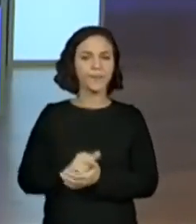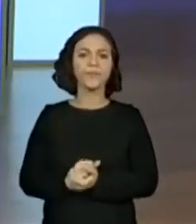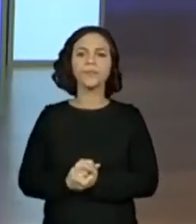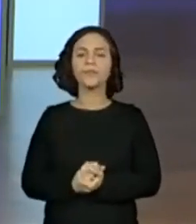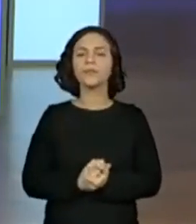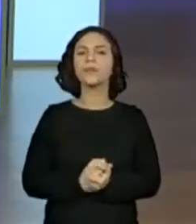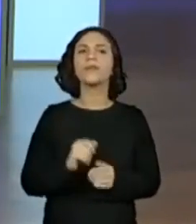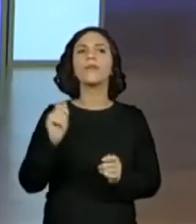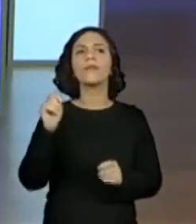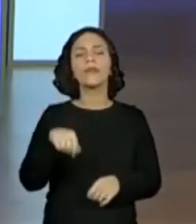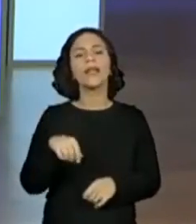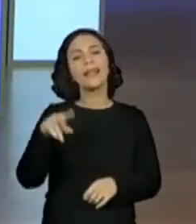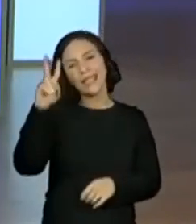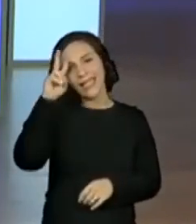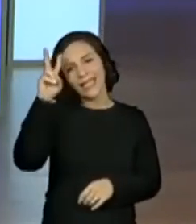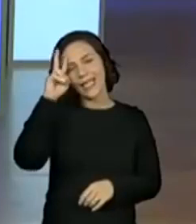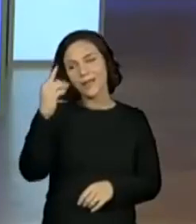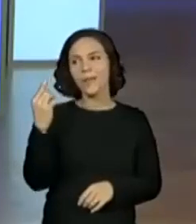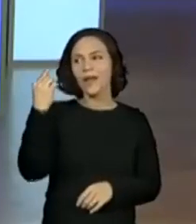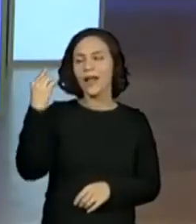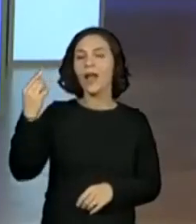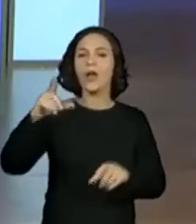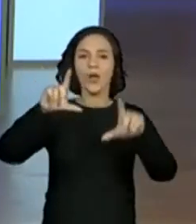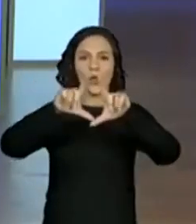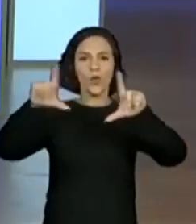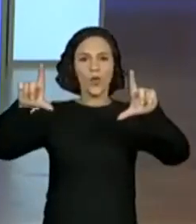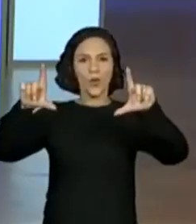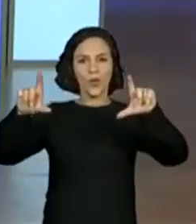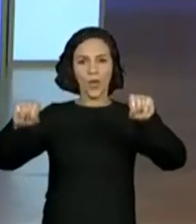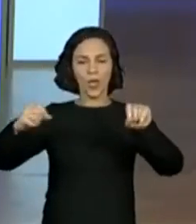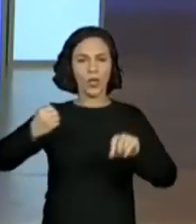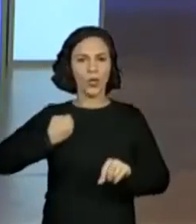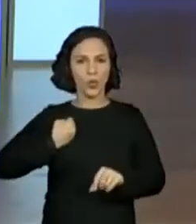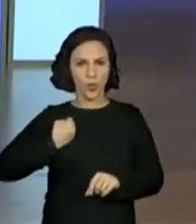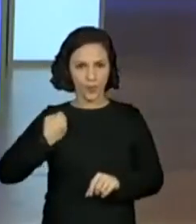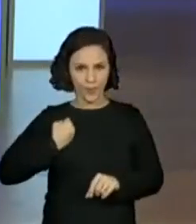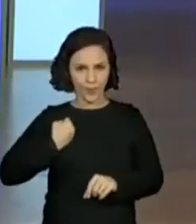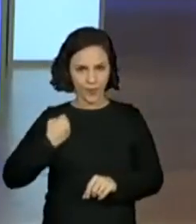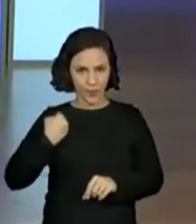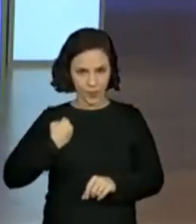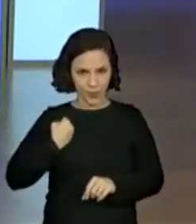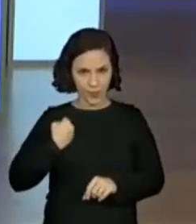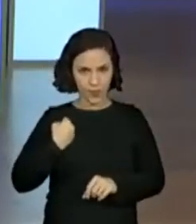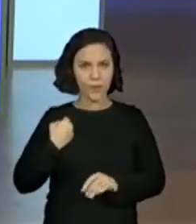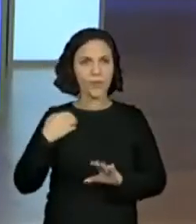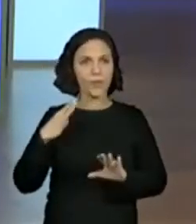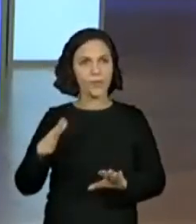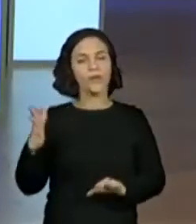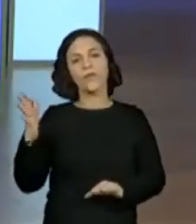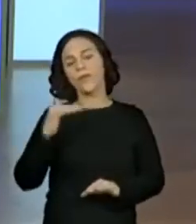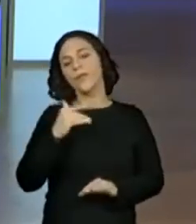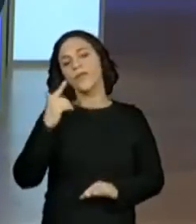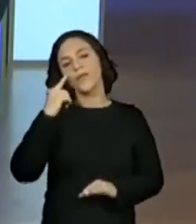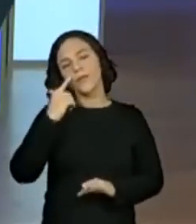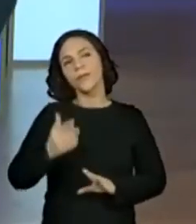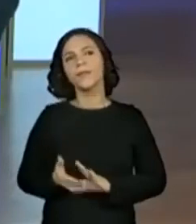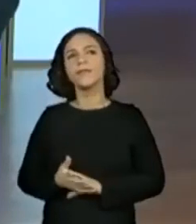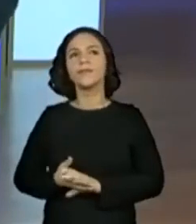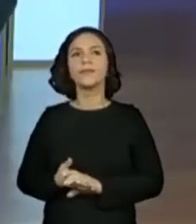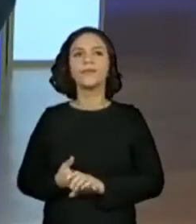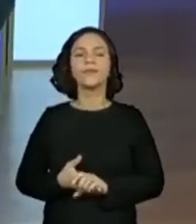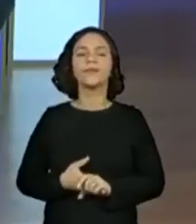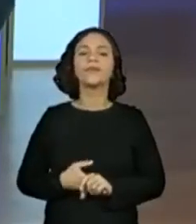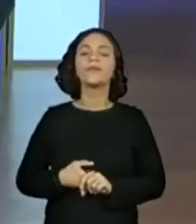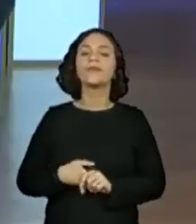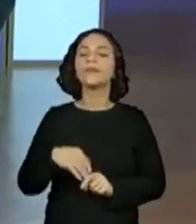aquilo que nós fizemos lá com o quadro numérico, certo? Sim. A gente vai até o quadro numérico. A gente